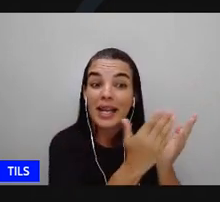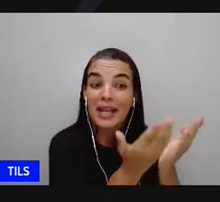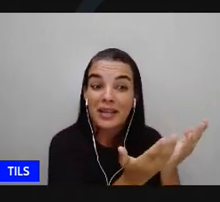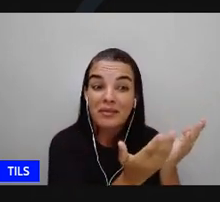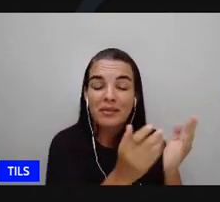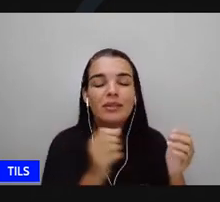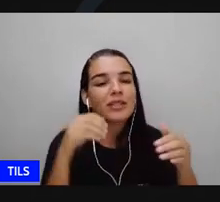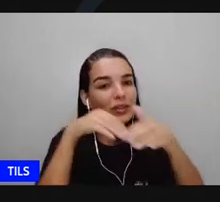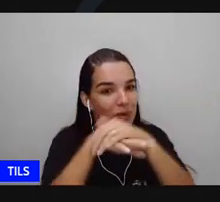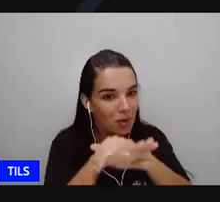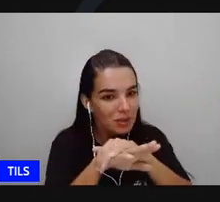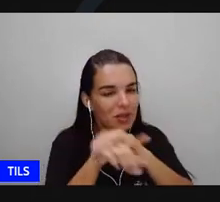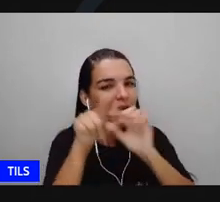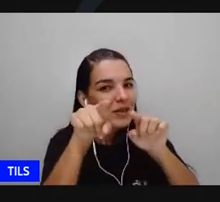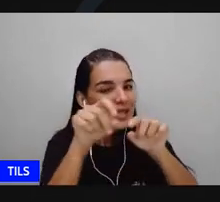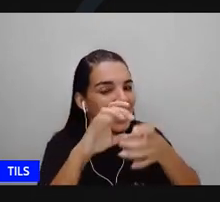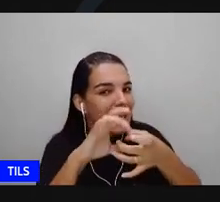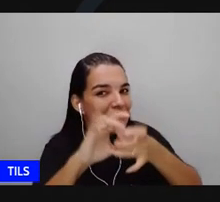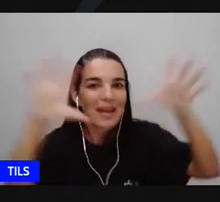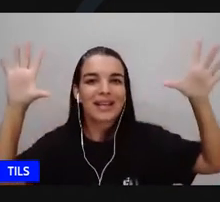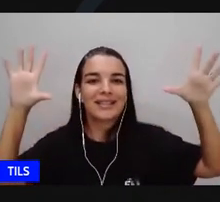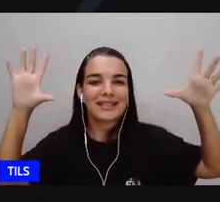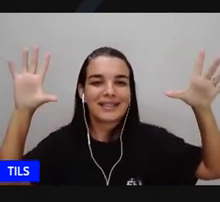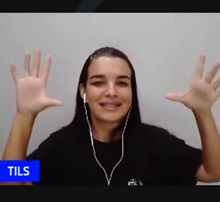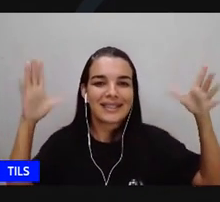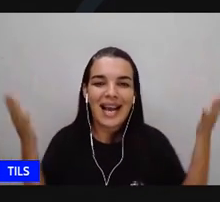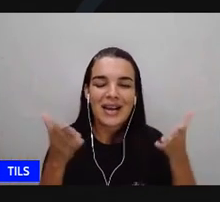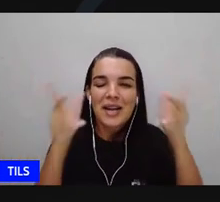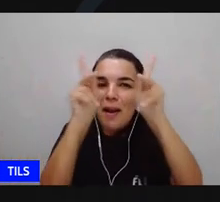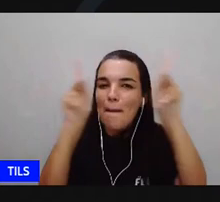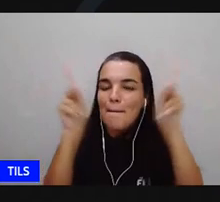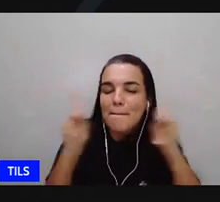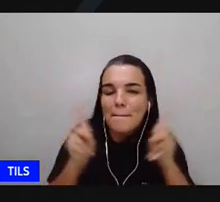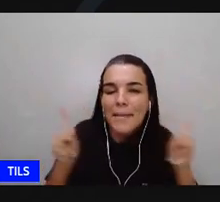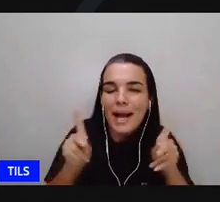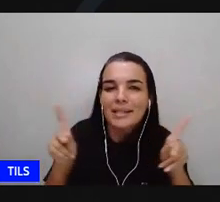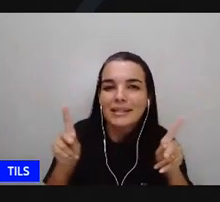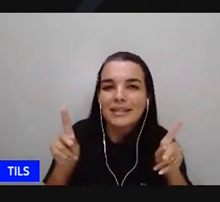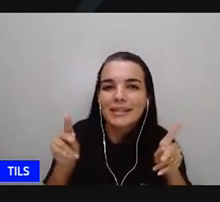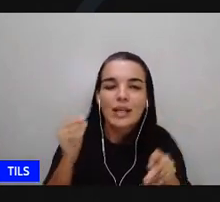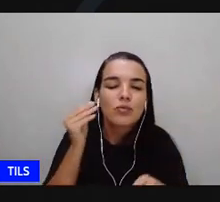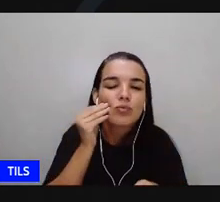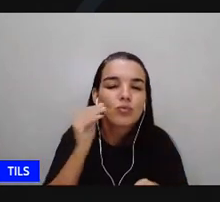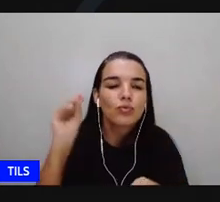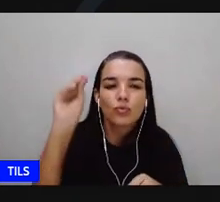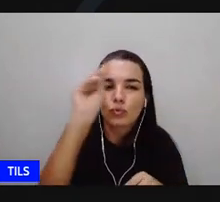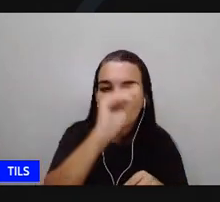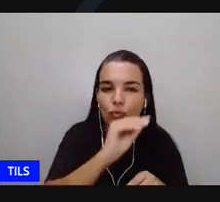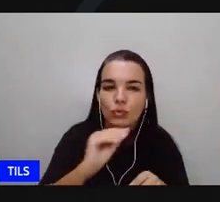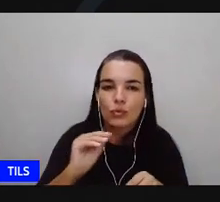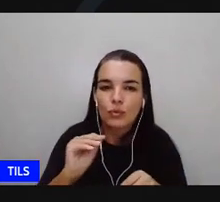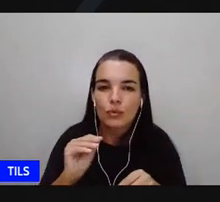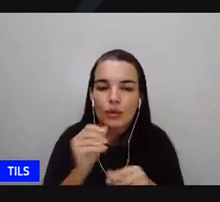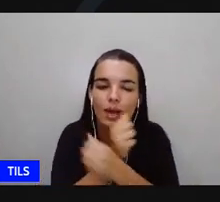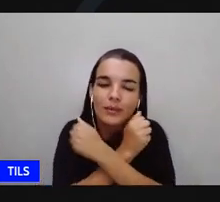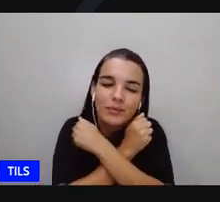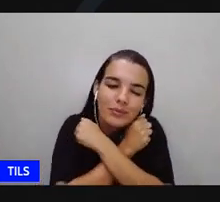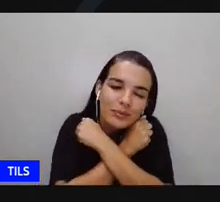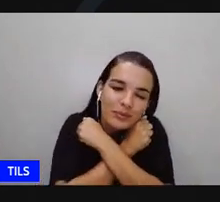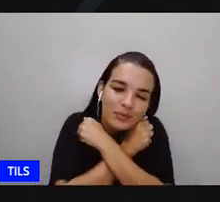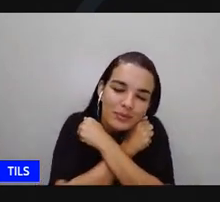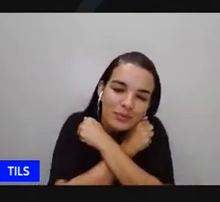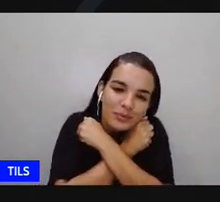palavras libertam ok? muita paz saudações para todos gratidão até a próxima afro